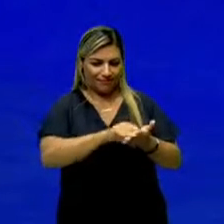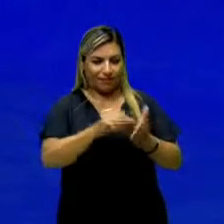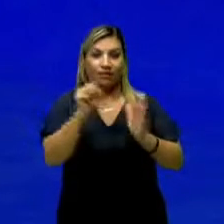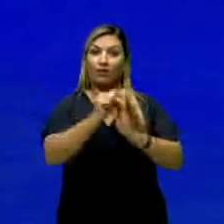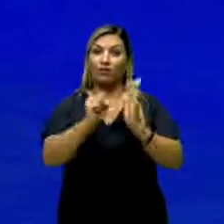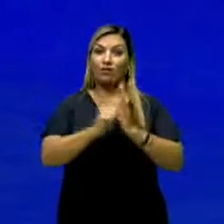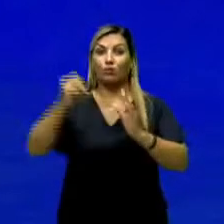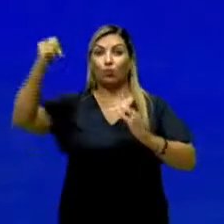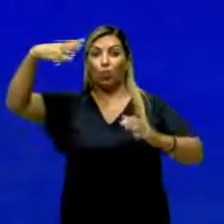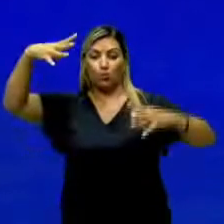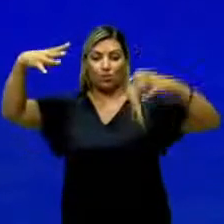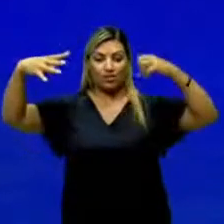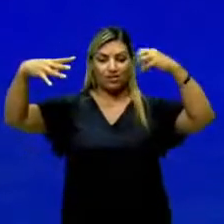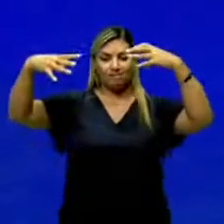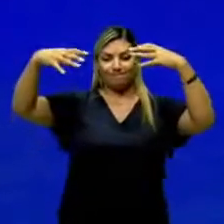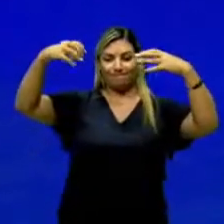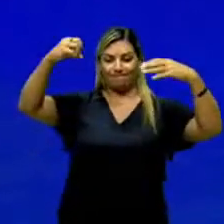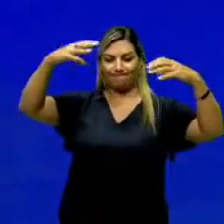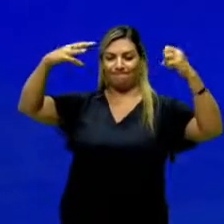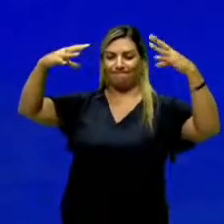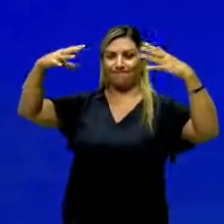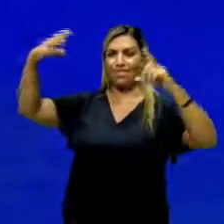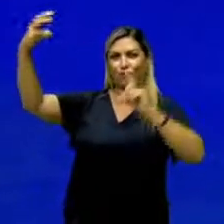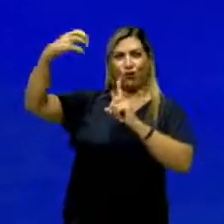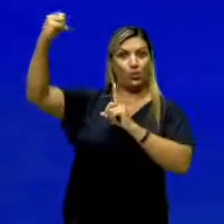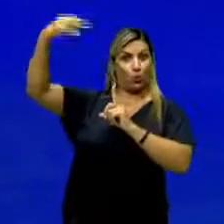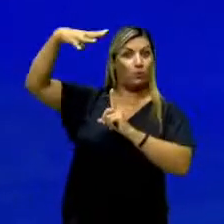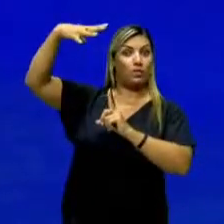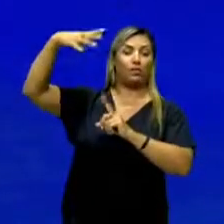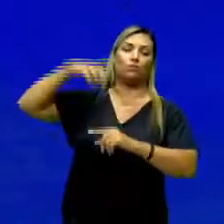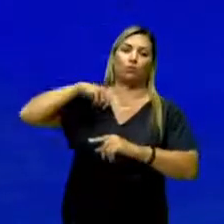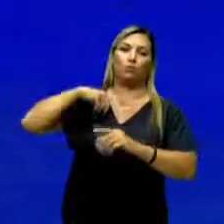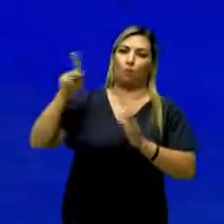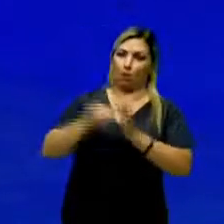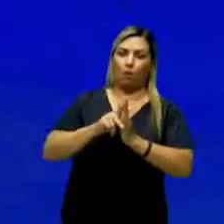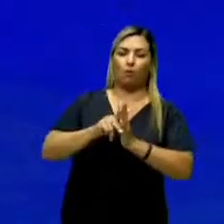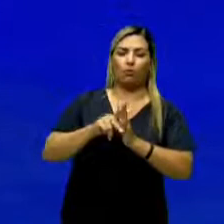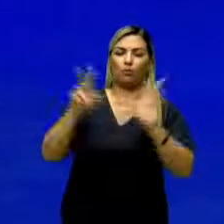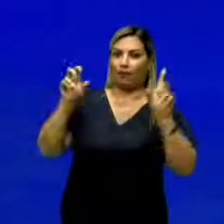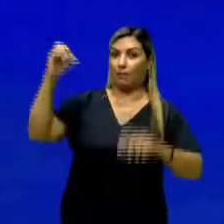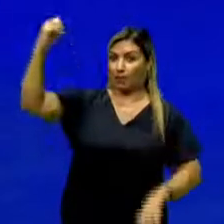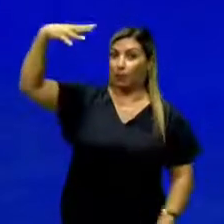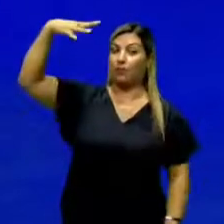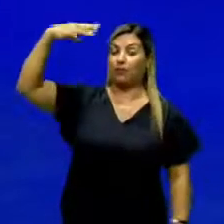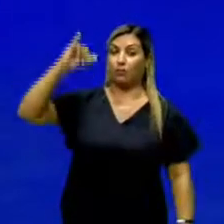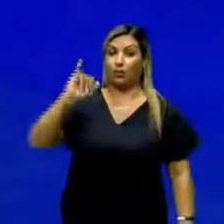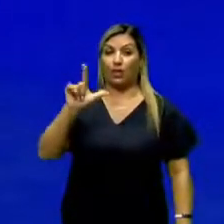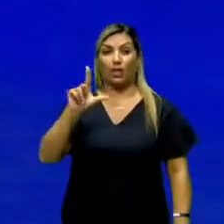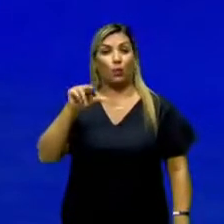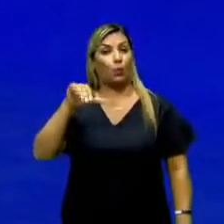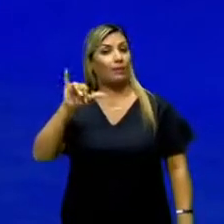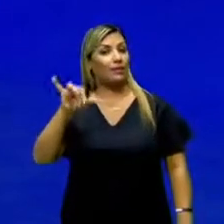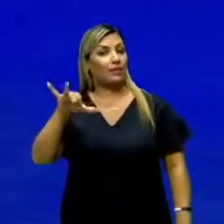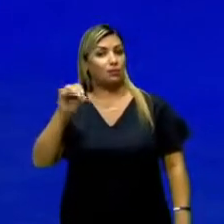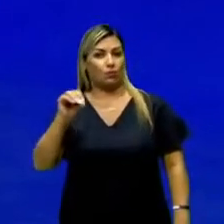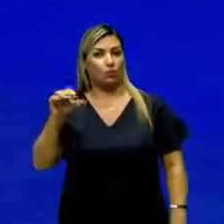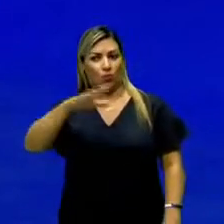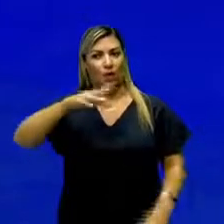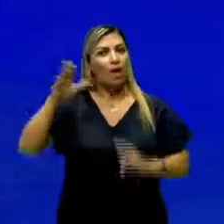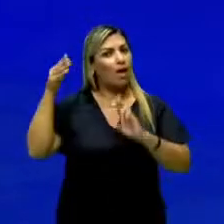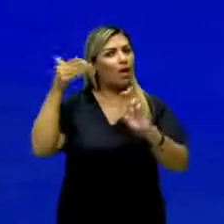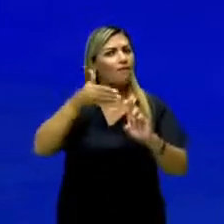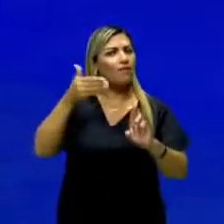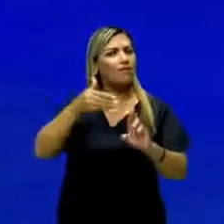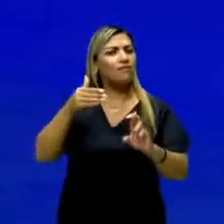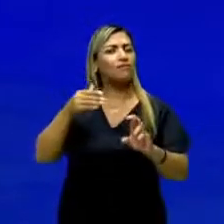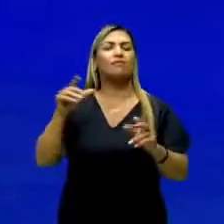luzes, então a influência do iluminismo vai ser muito forte na escola literária do arcadismo. Dani,